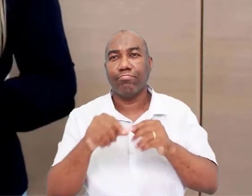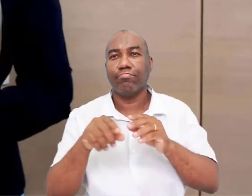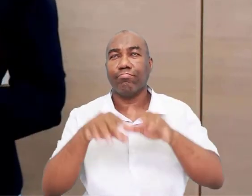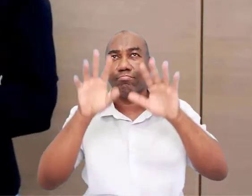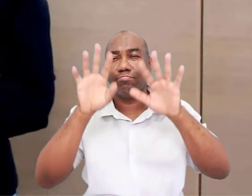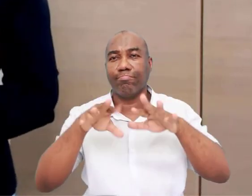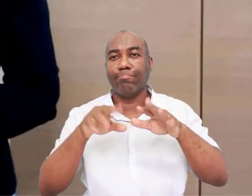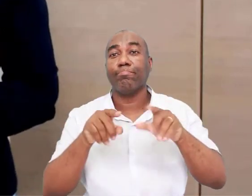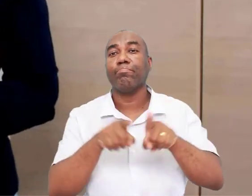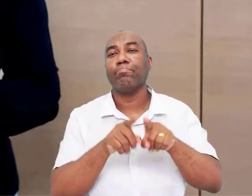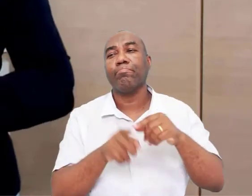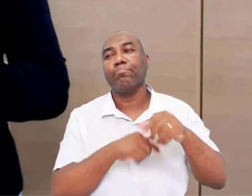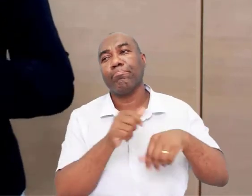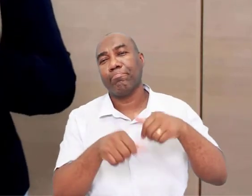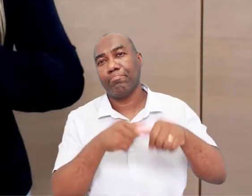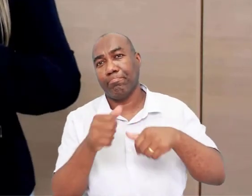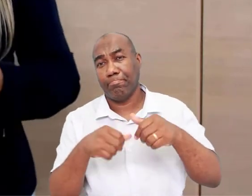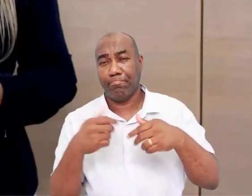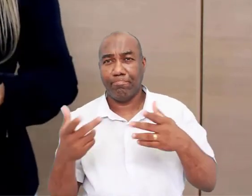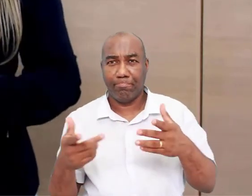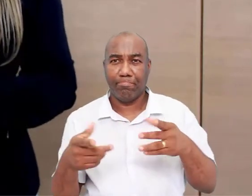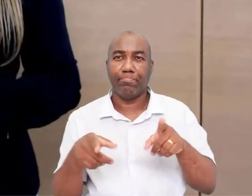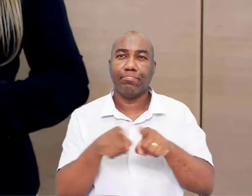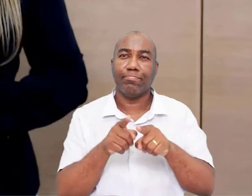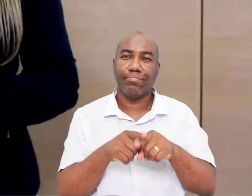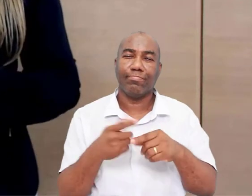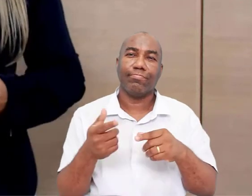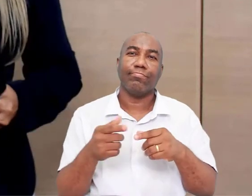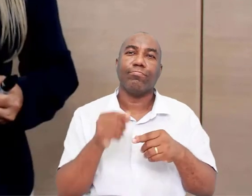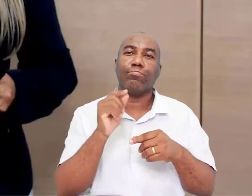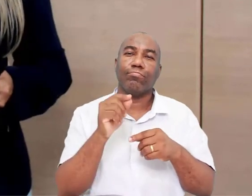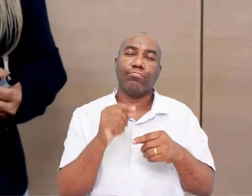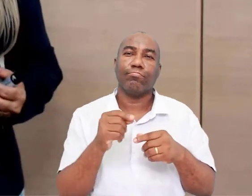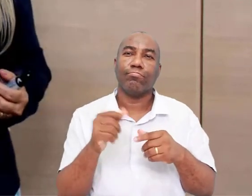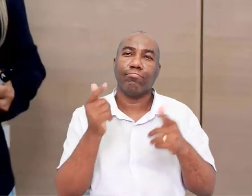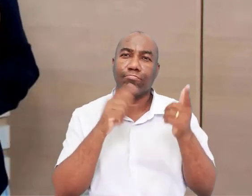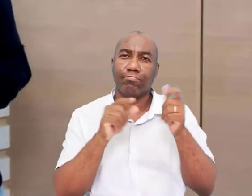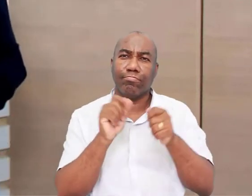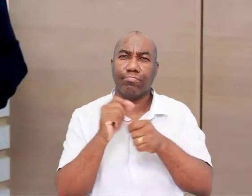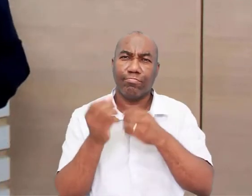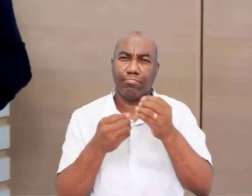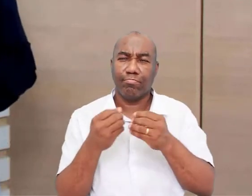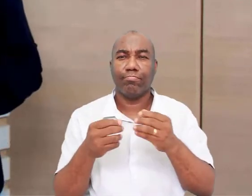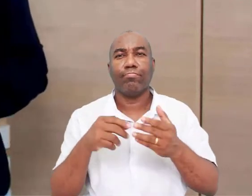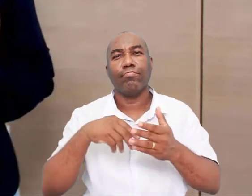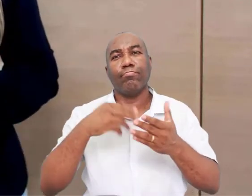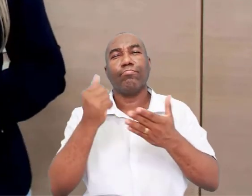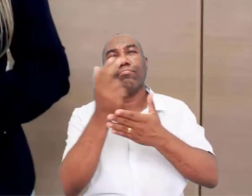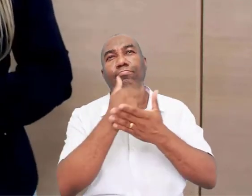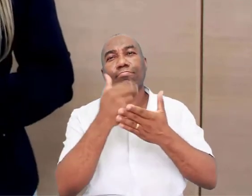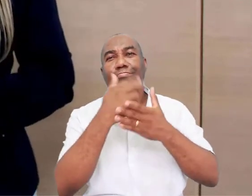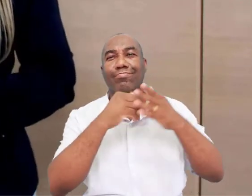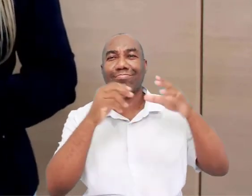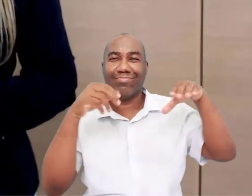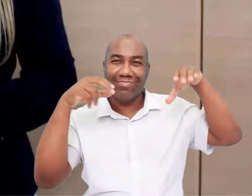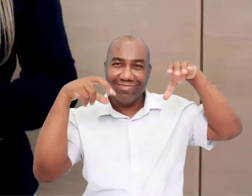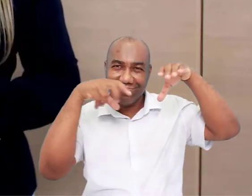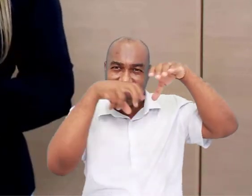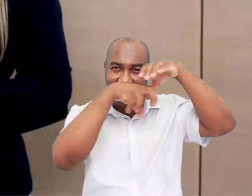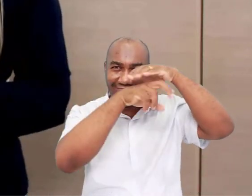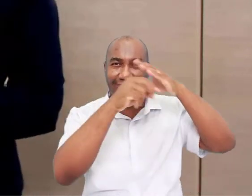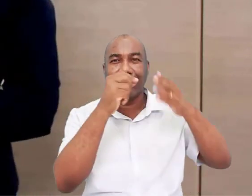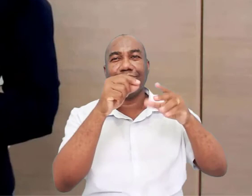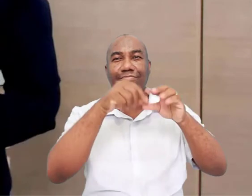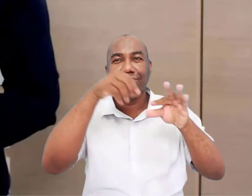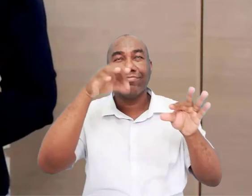deuses. E começam a reproduzir esses conhecimentos, né? Através das pinturas que eles vão fazer nas paredes das cavernas, né? As